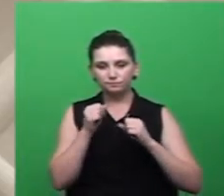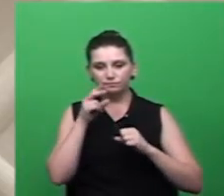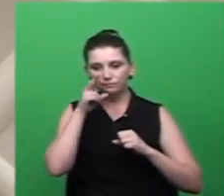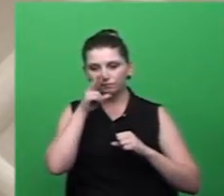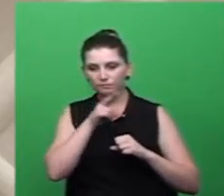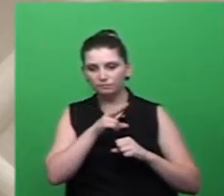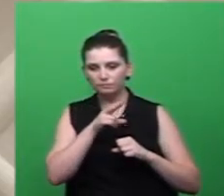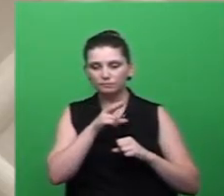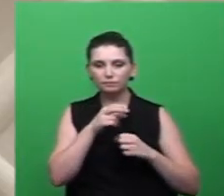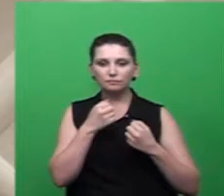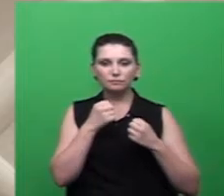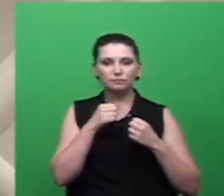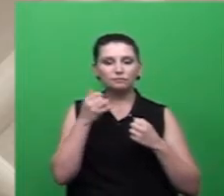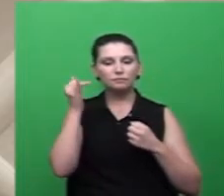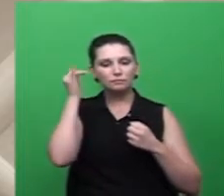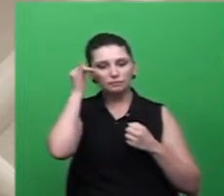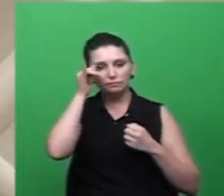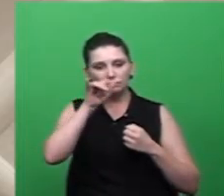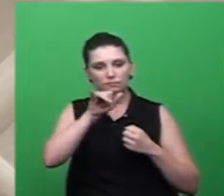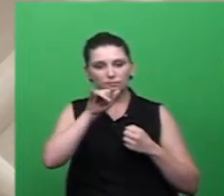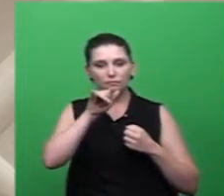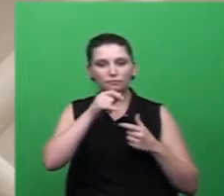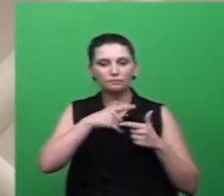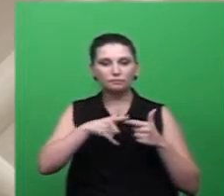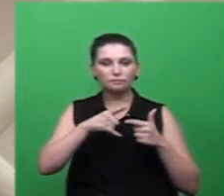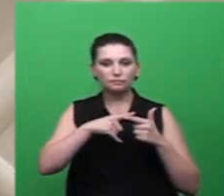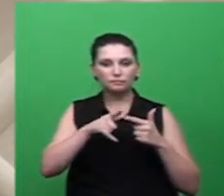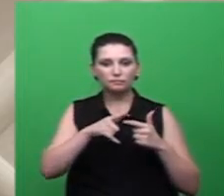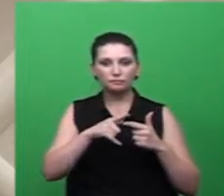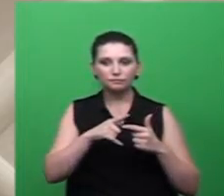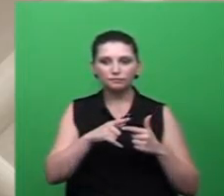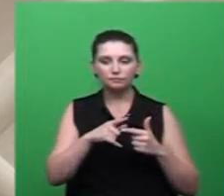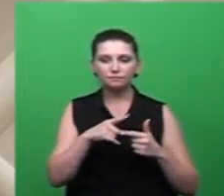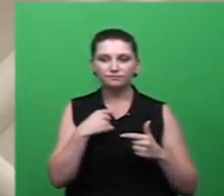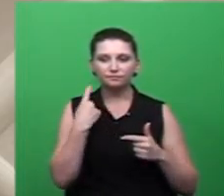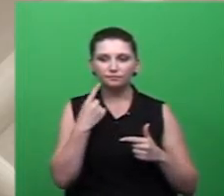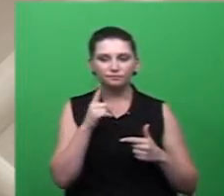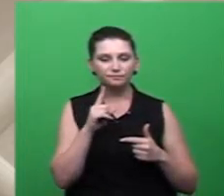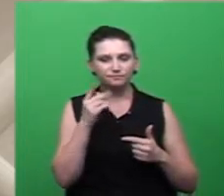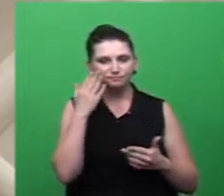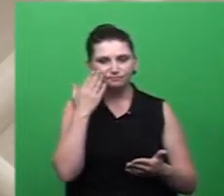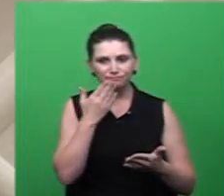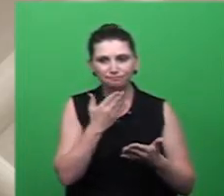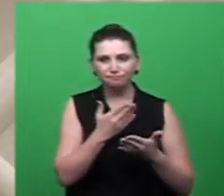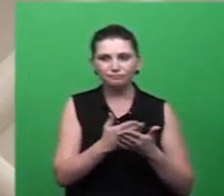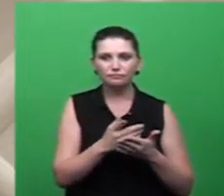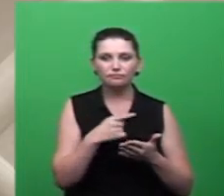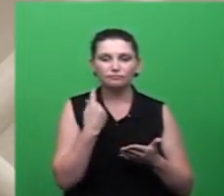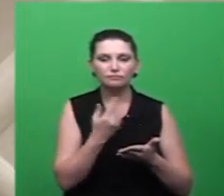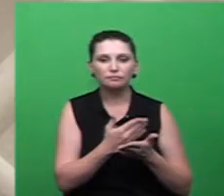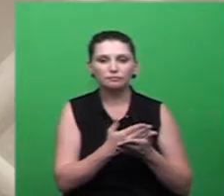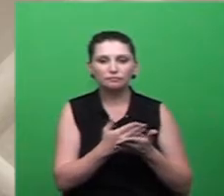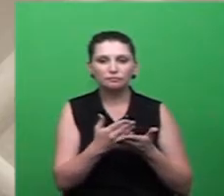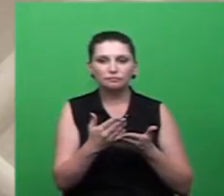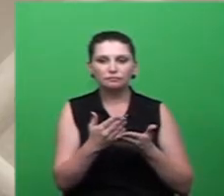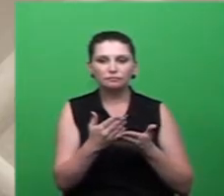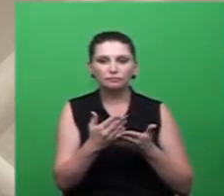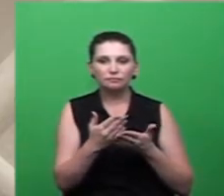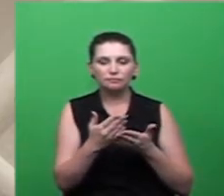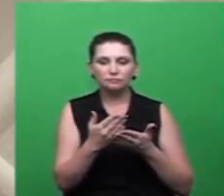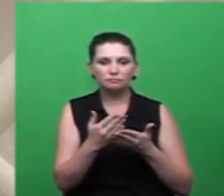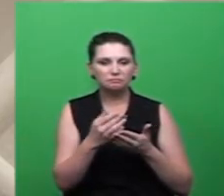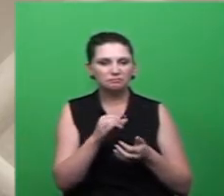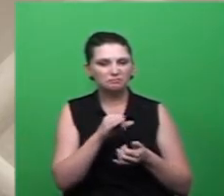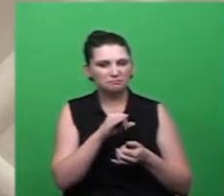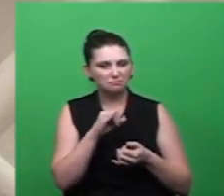de notificação compulsória então mesmo não acreditando que nós entraremos em fase de infestação